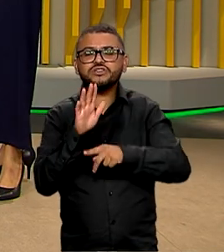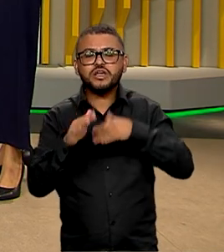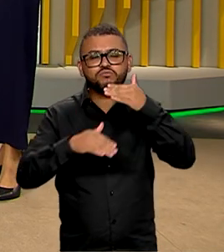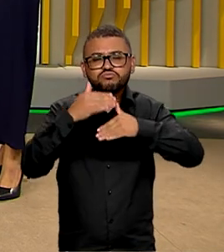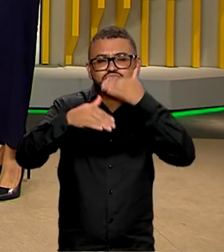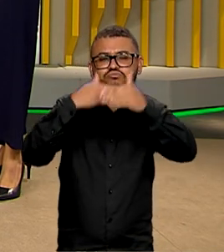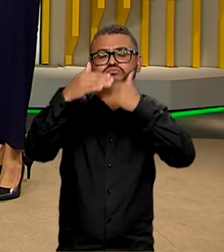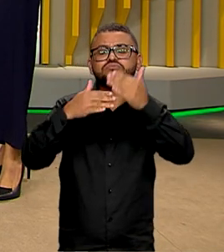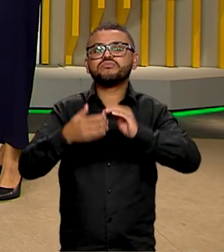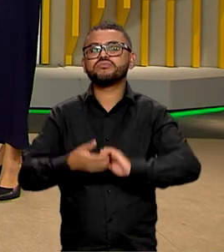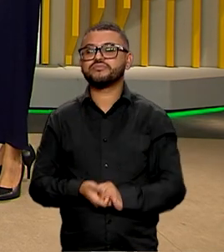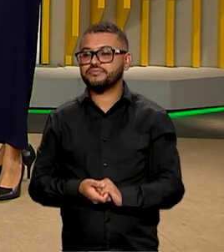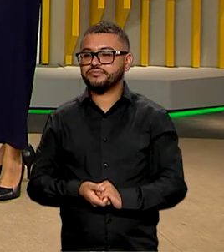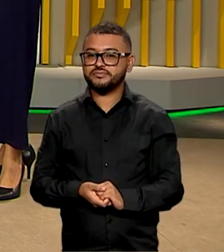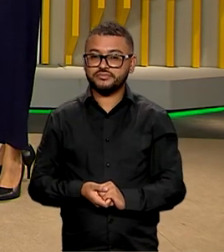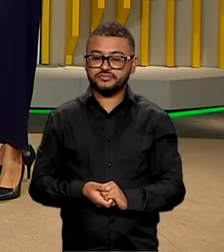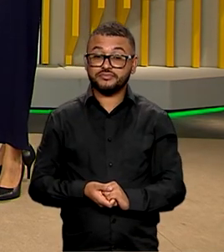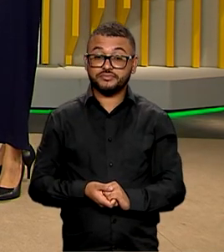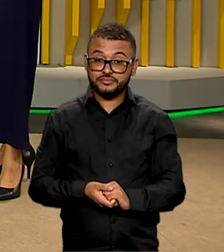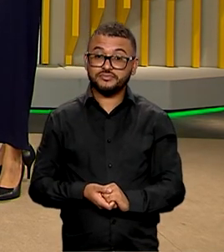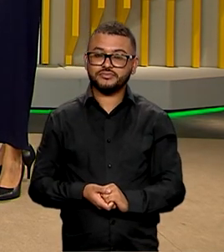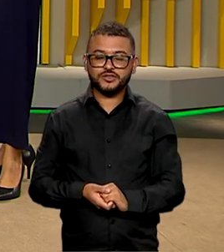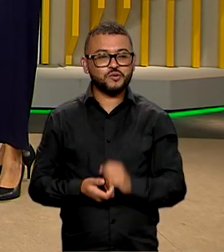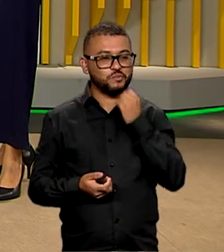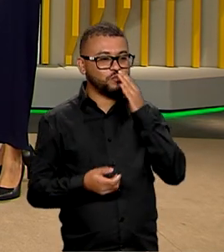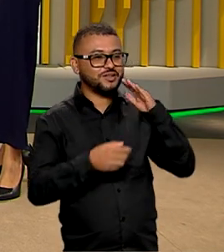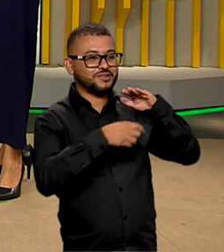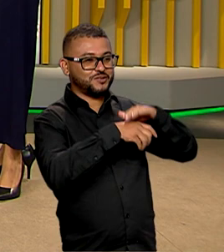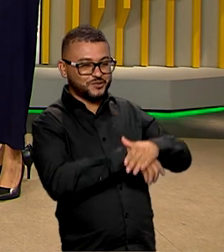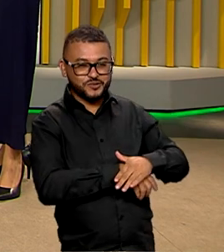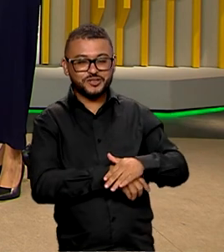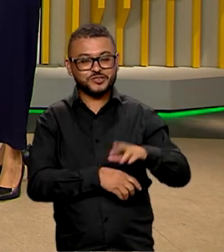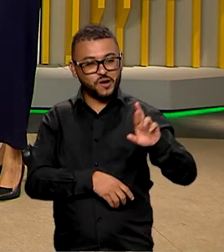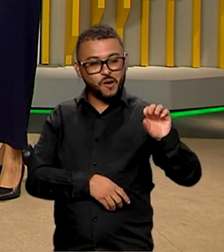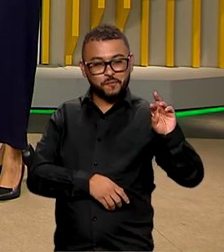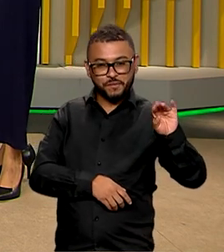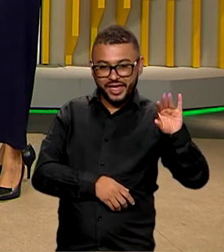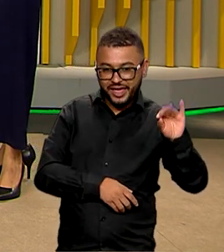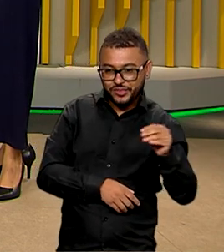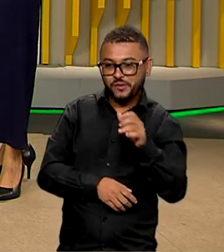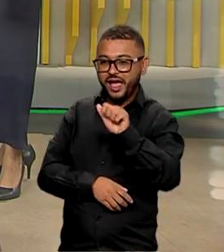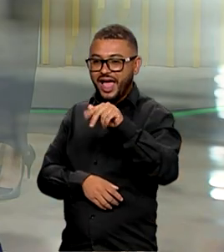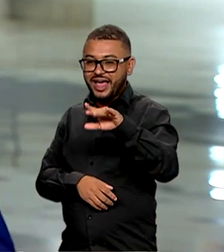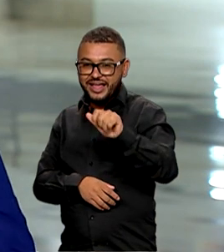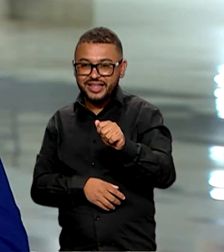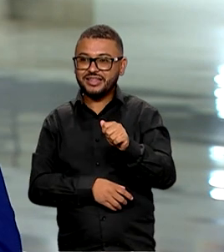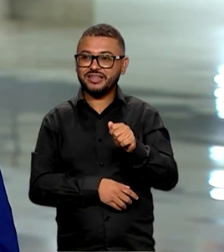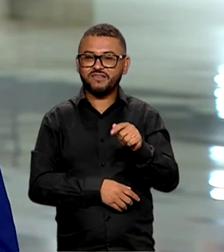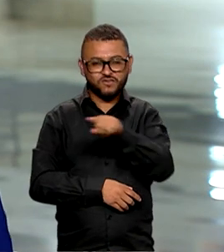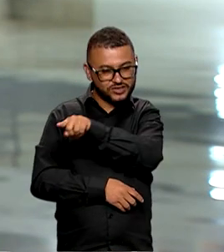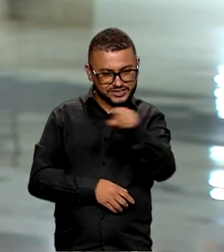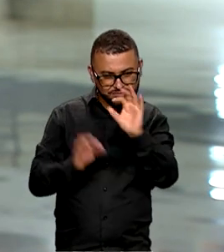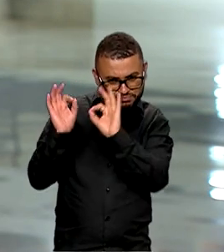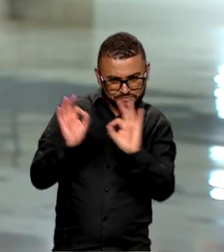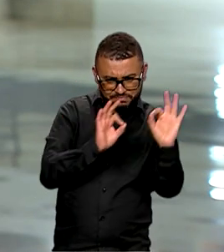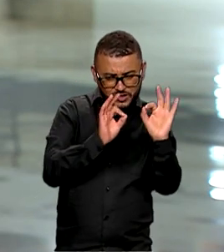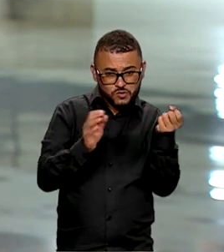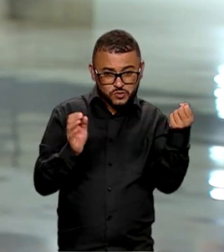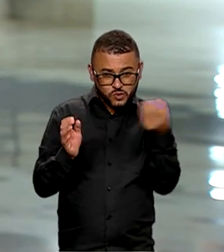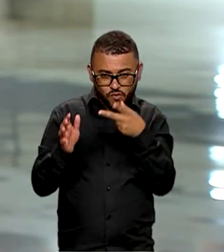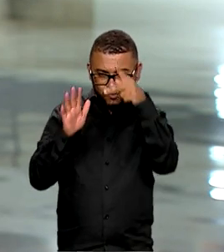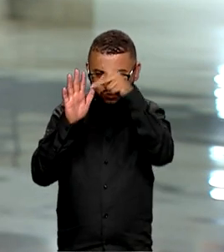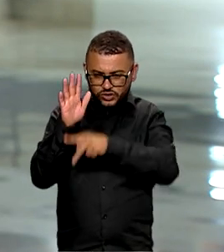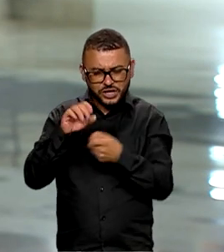aceleração do crescimento. Boa noite, Roberto, Ana e a você que nos assiste. Olha, é um novo programa com